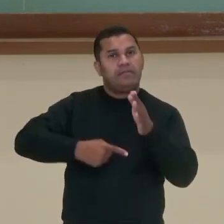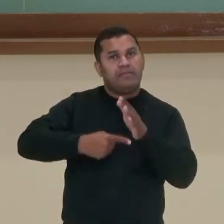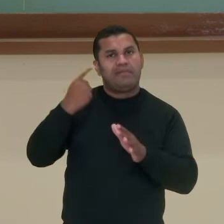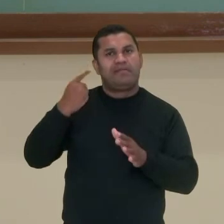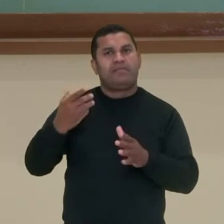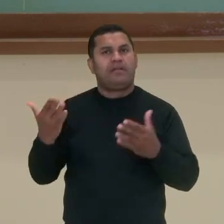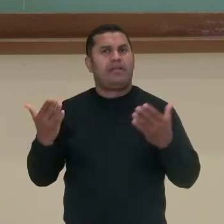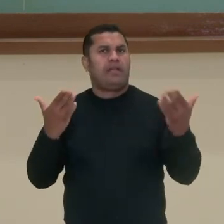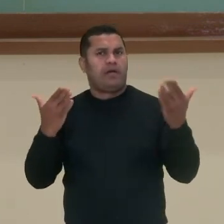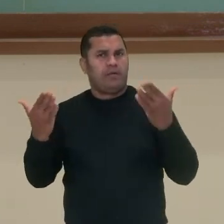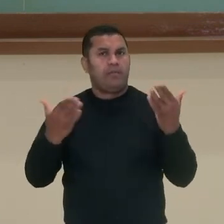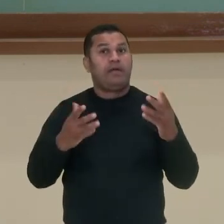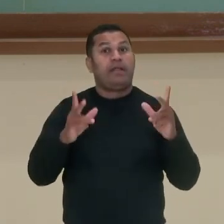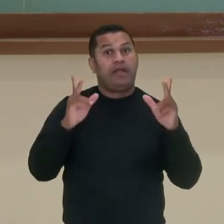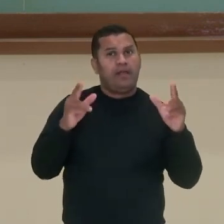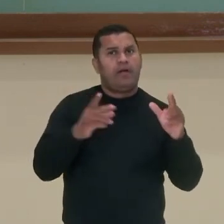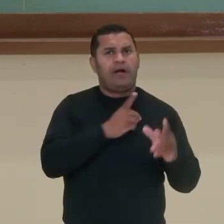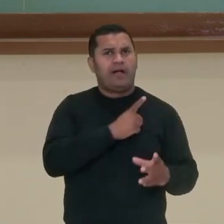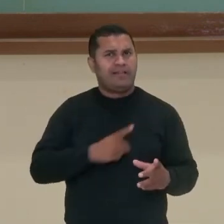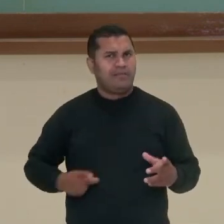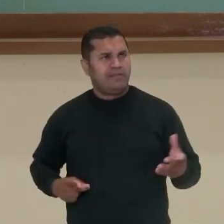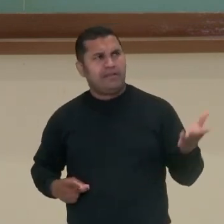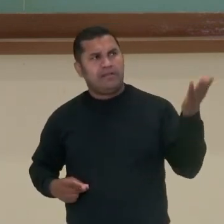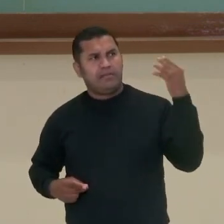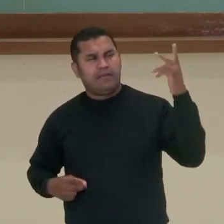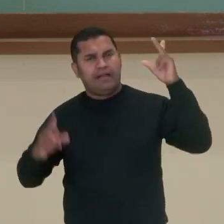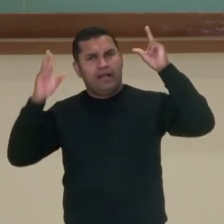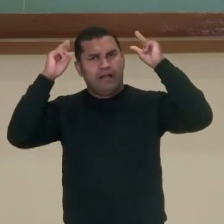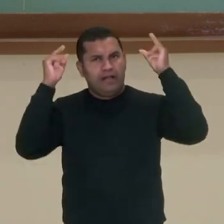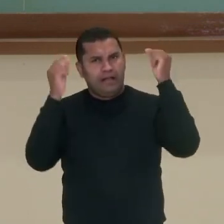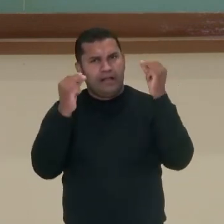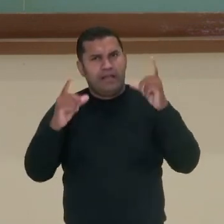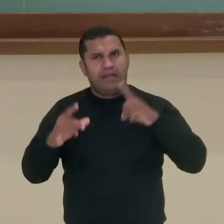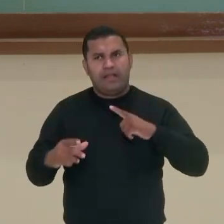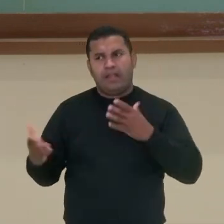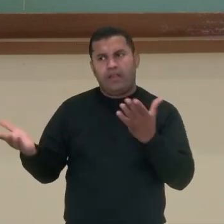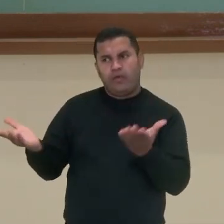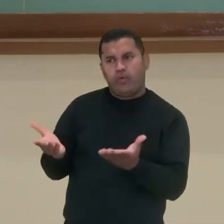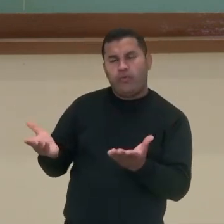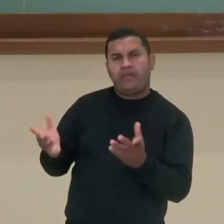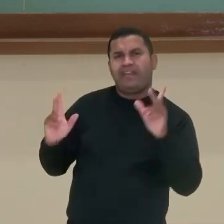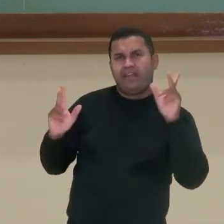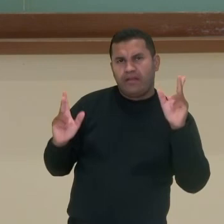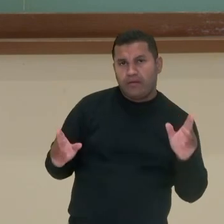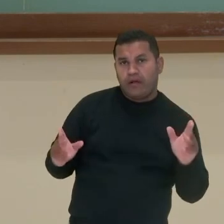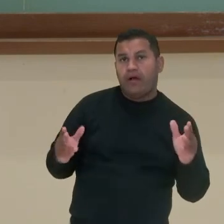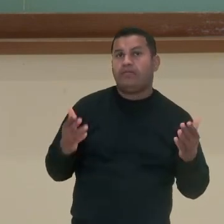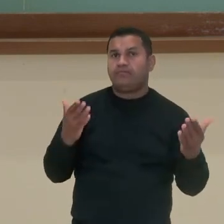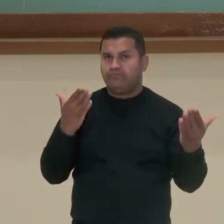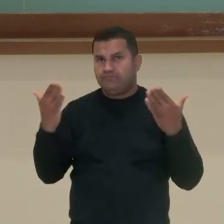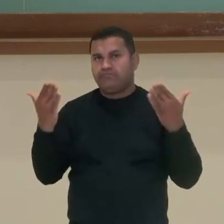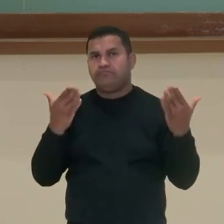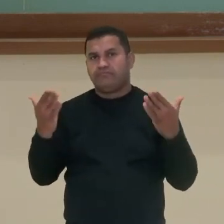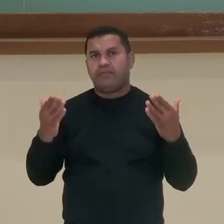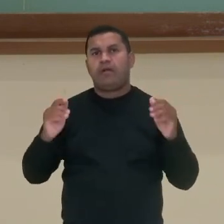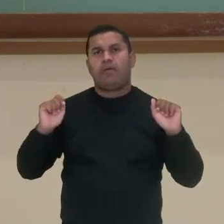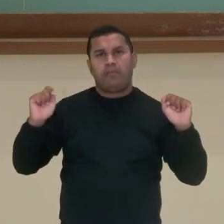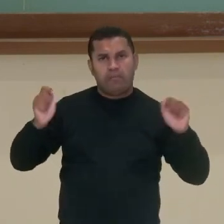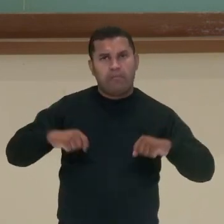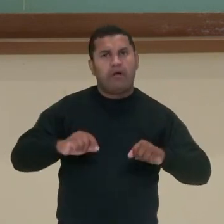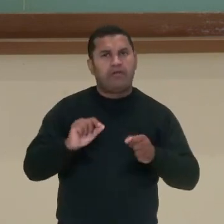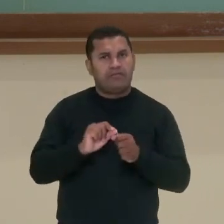comparar com as experiências democráticas atuais, inclusive, que, aliás, são representativas. E fazer um quadro